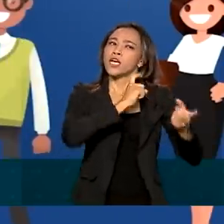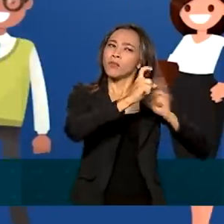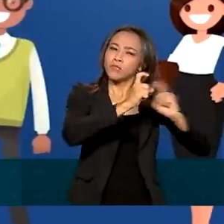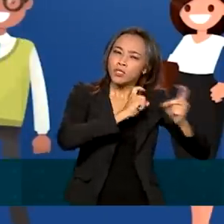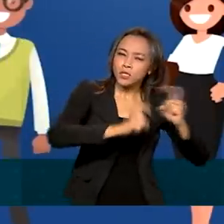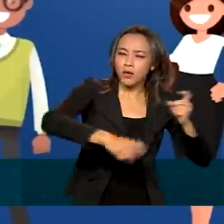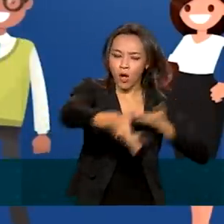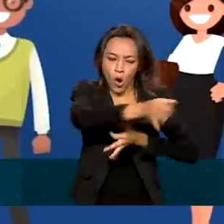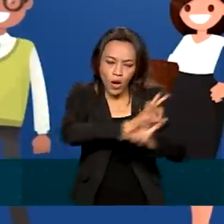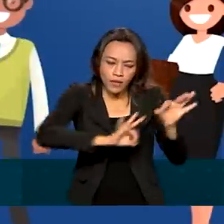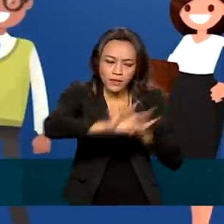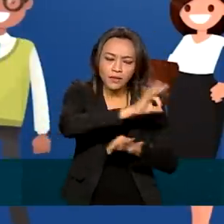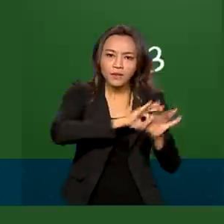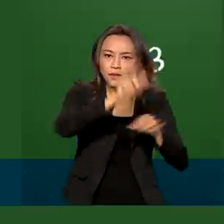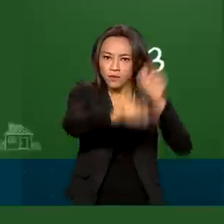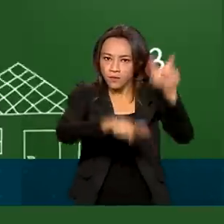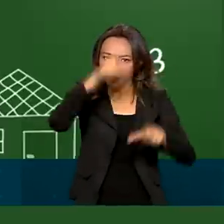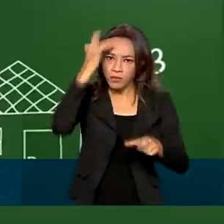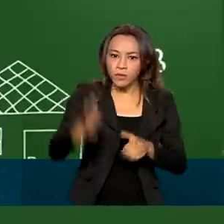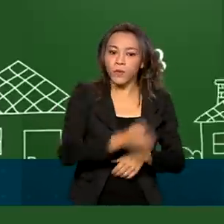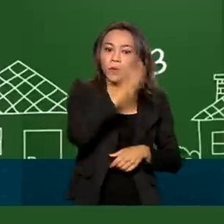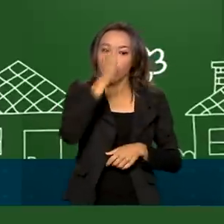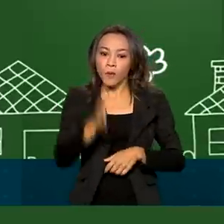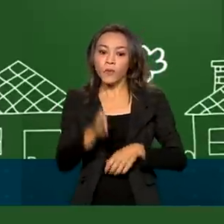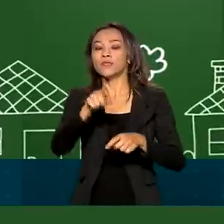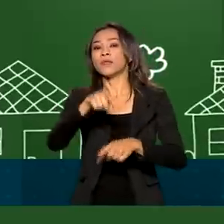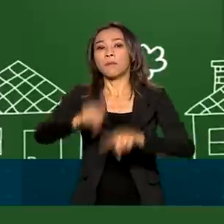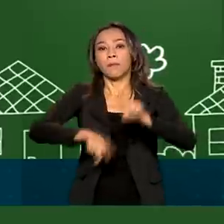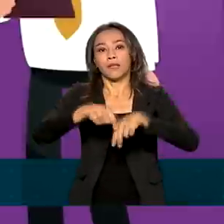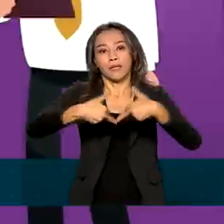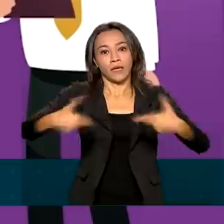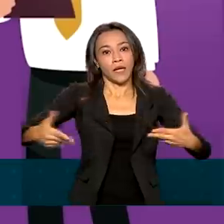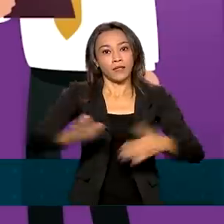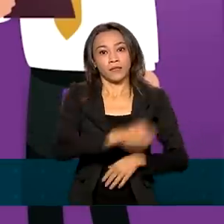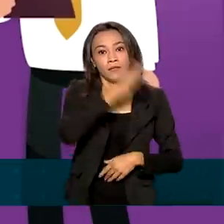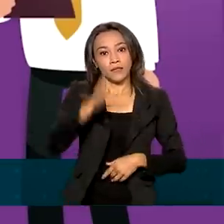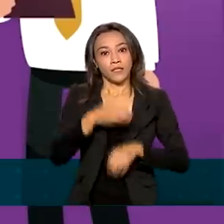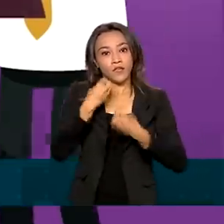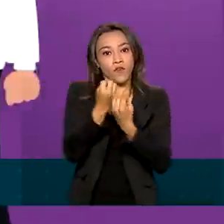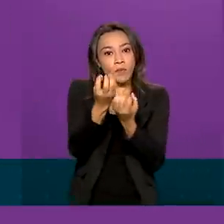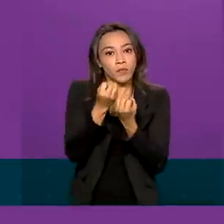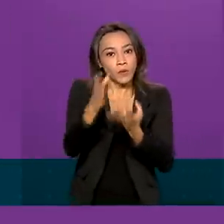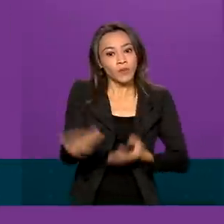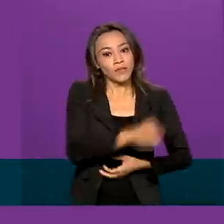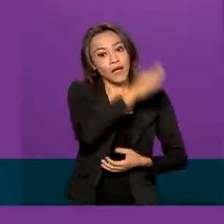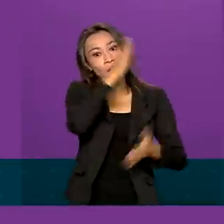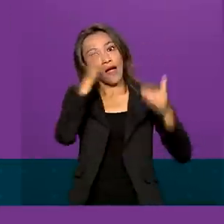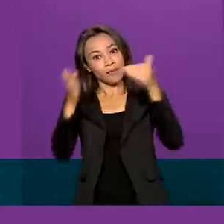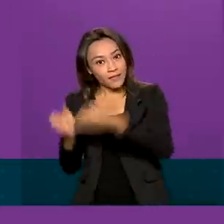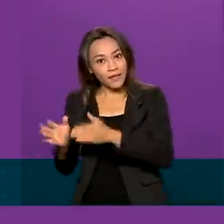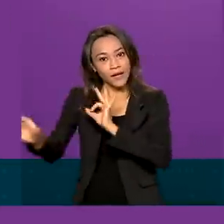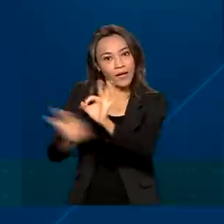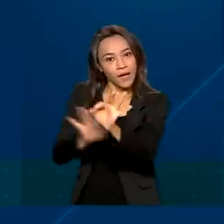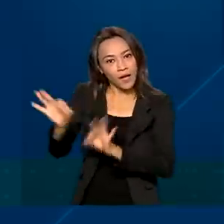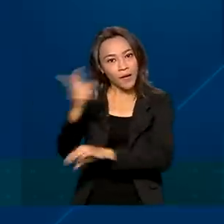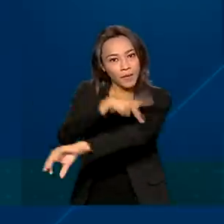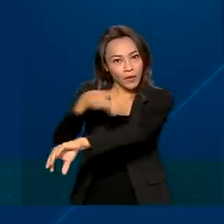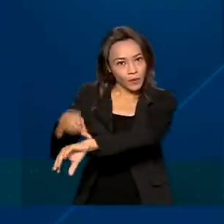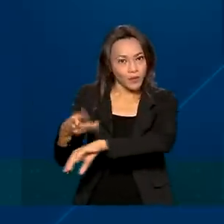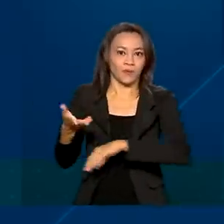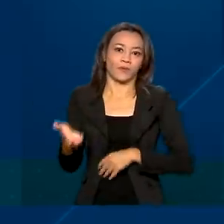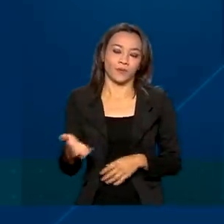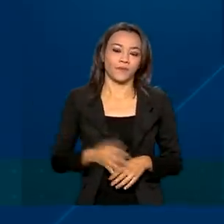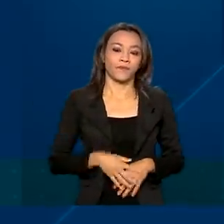organizacional de pessoas, recursos escolares e informação até a gestão pedagógica. Esse